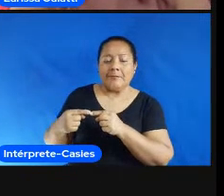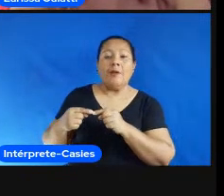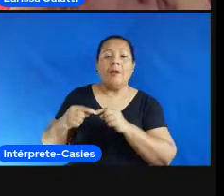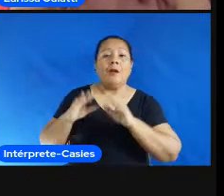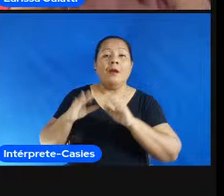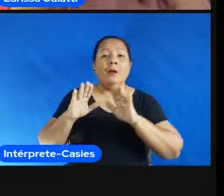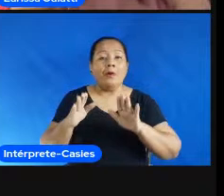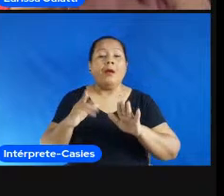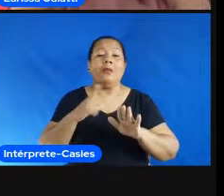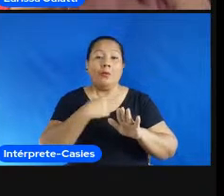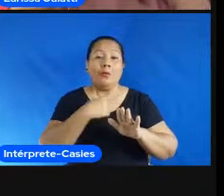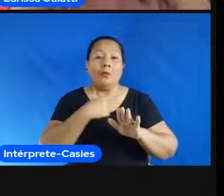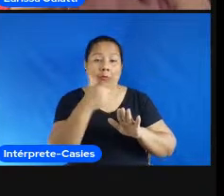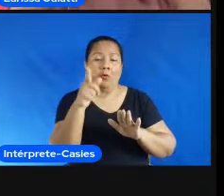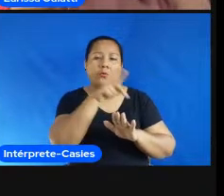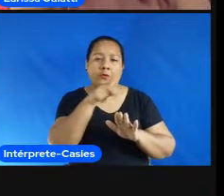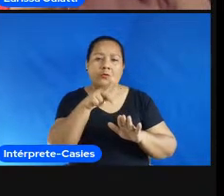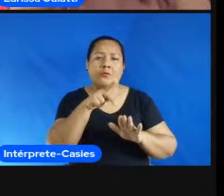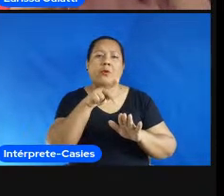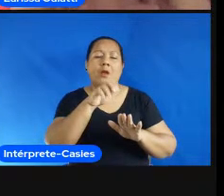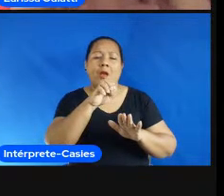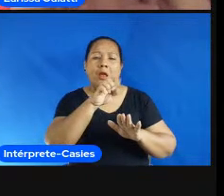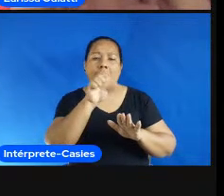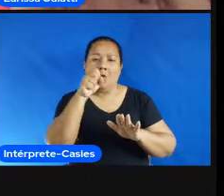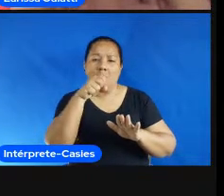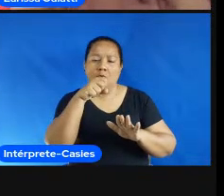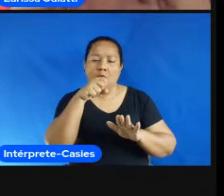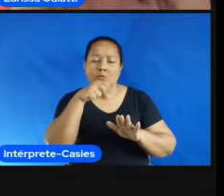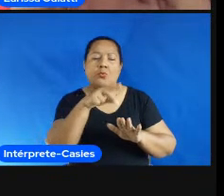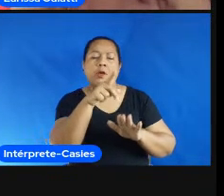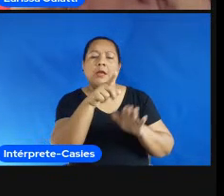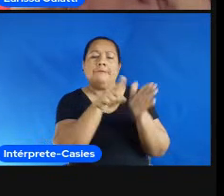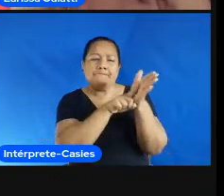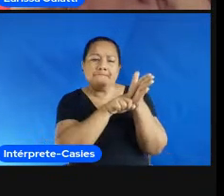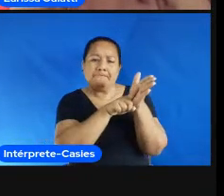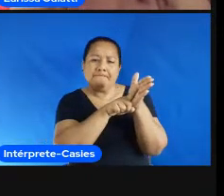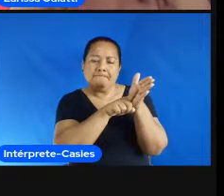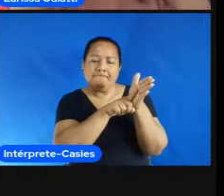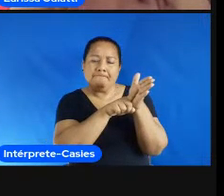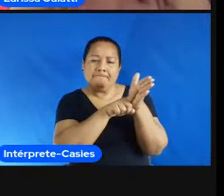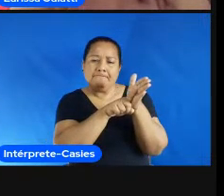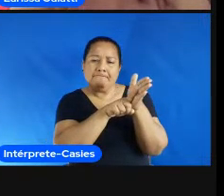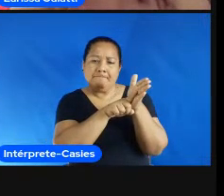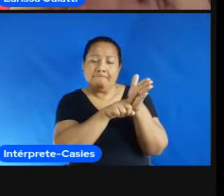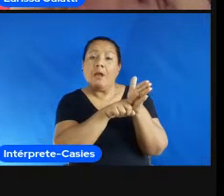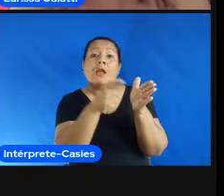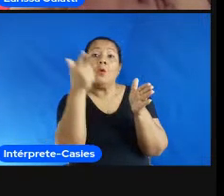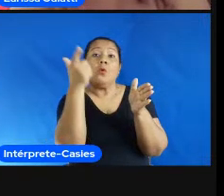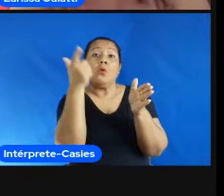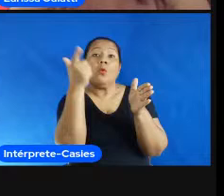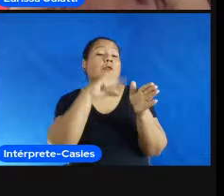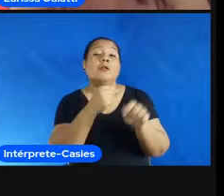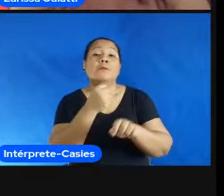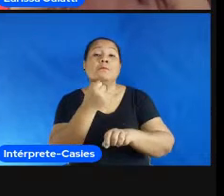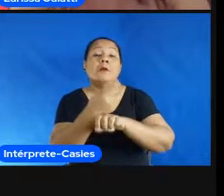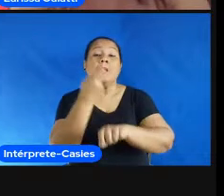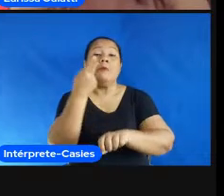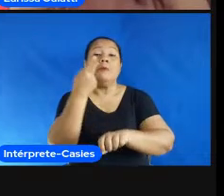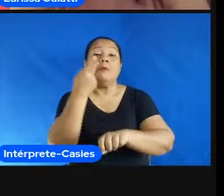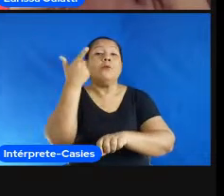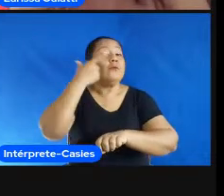do Elson que foi o estudo vencedor em primeiro lugar do prêmio CAPES de dissertações